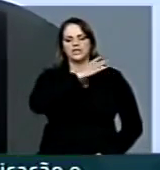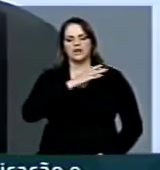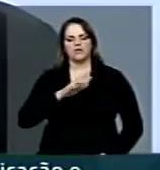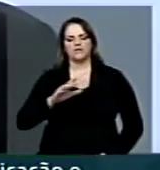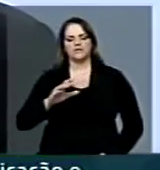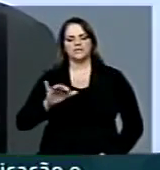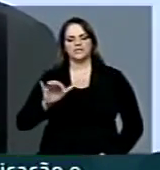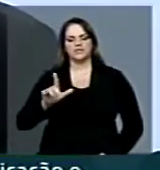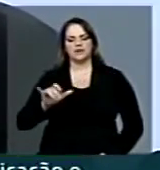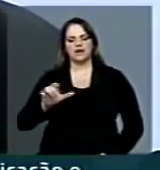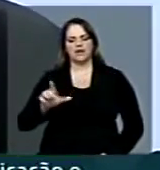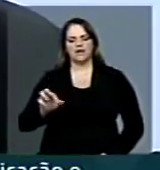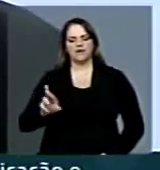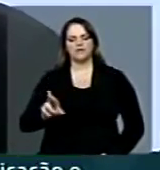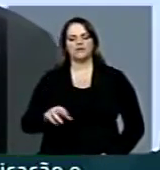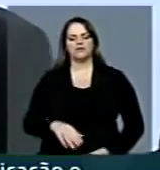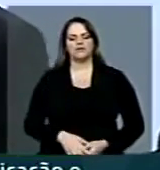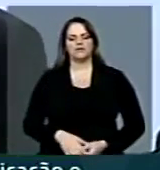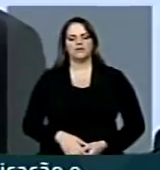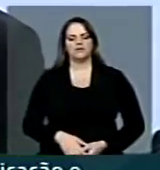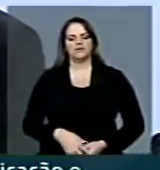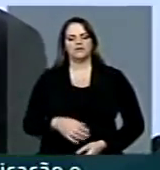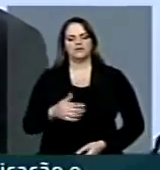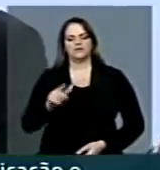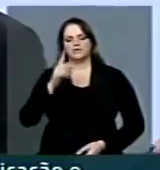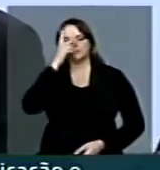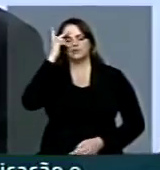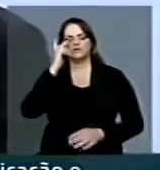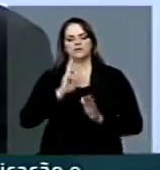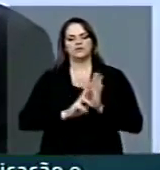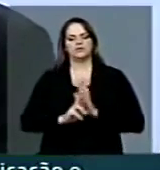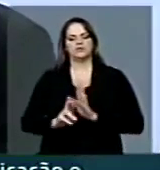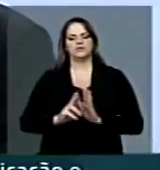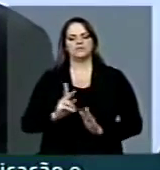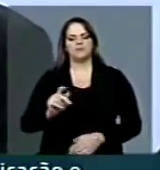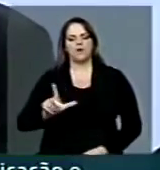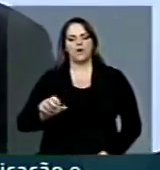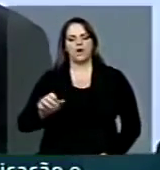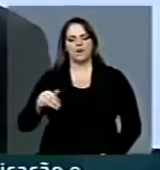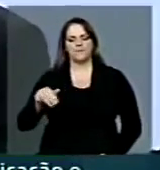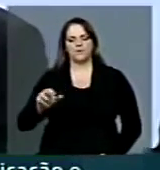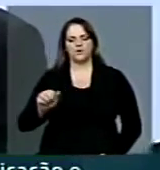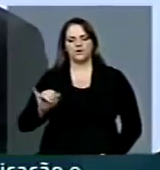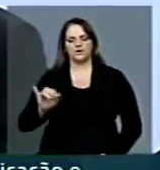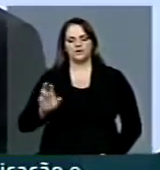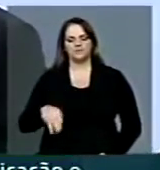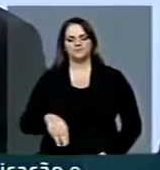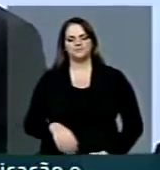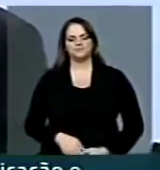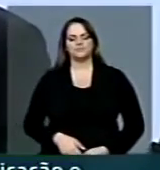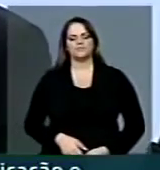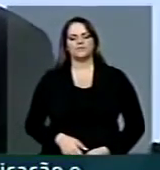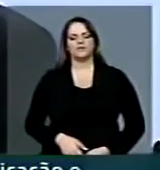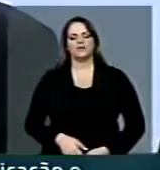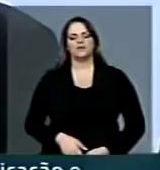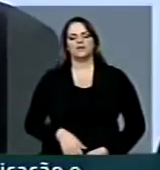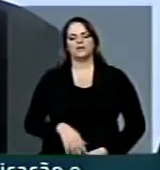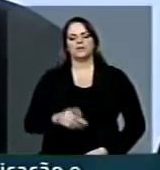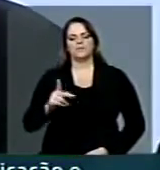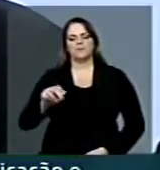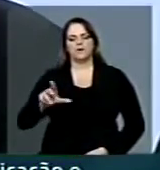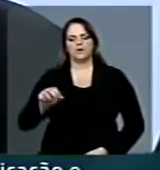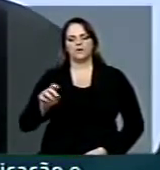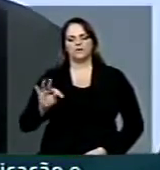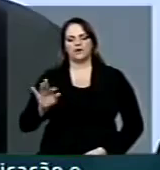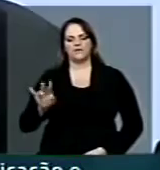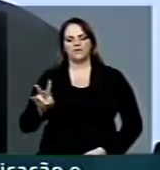o ministro Celso Amorim, ministro da defesa, doutor Otávio Dabin e